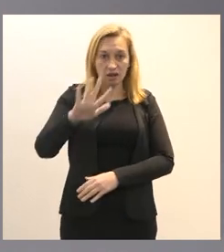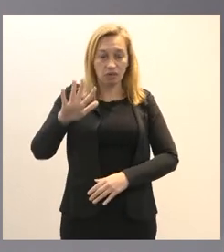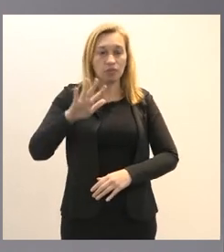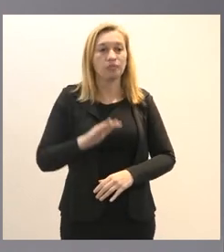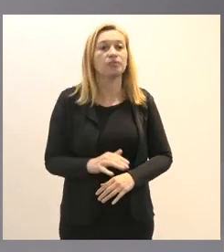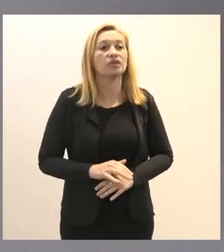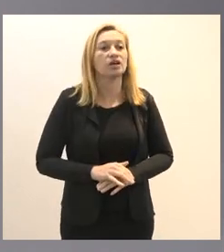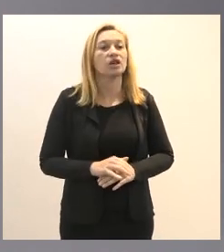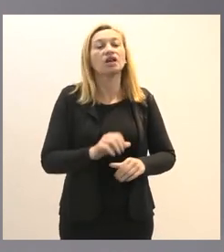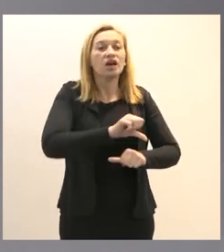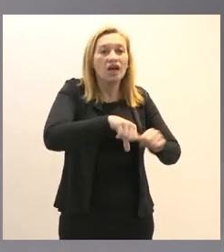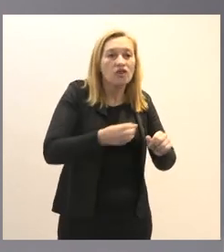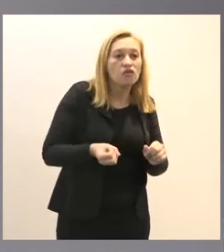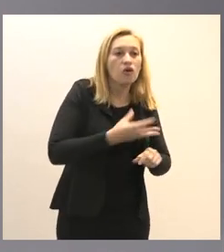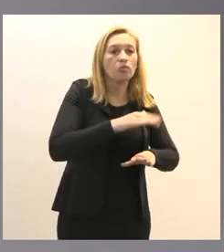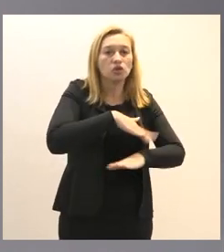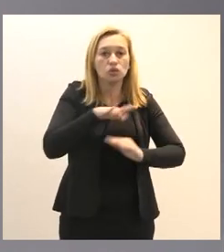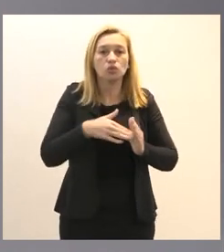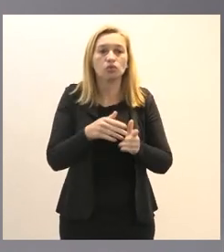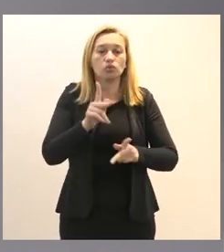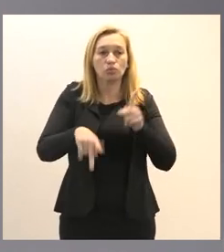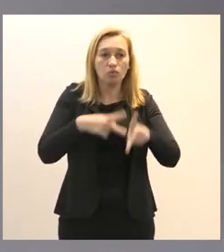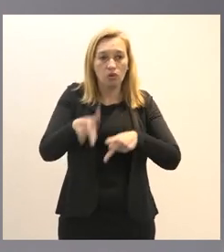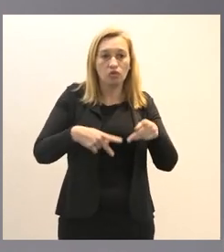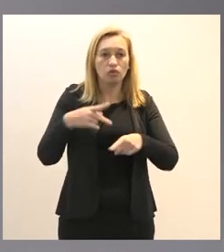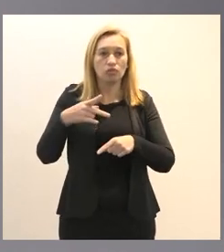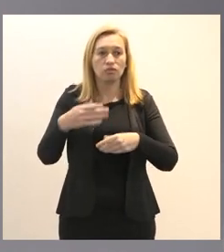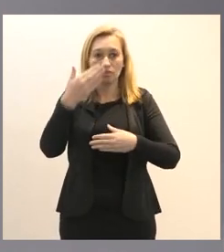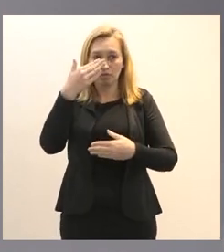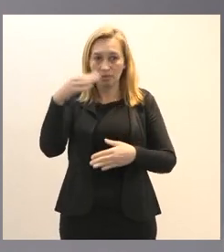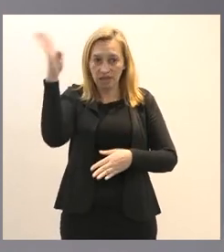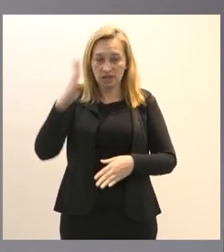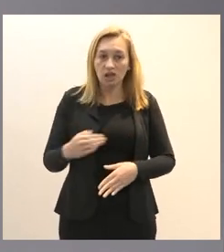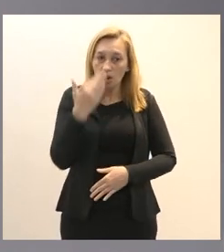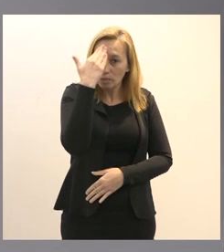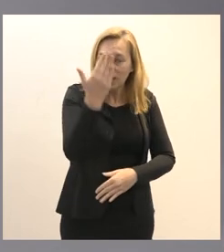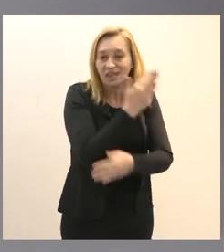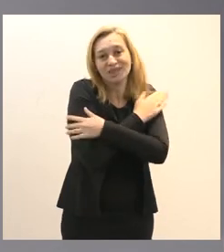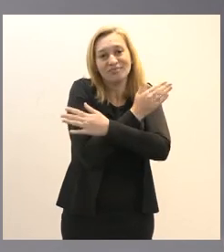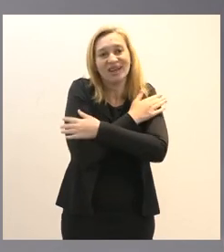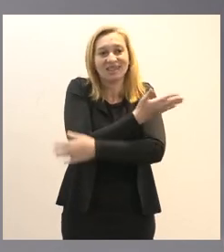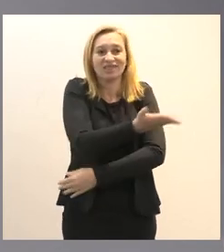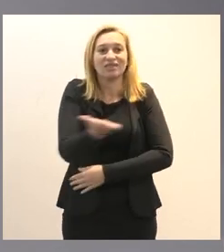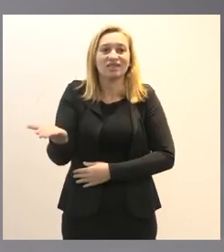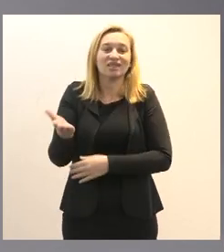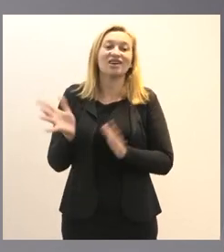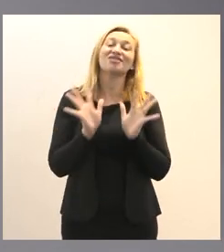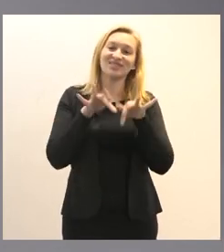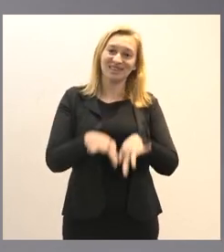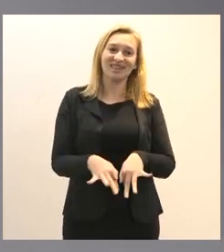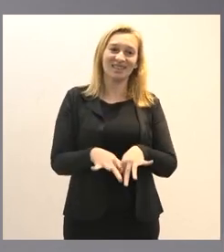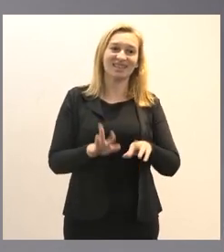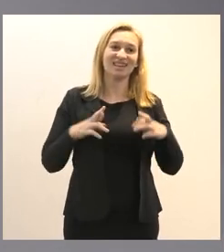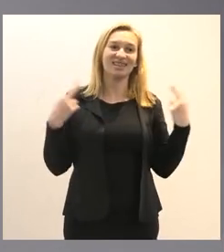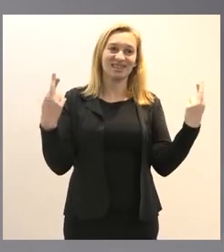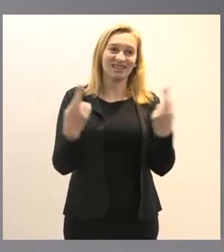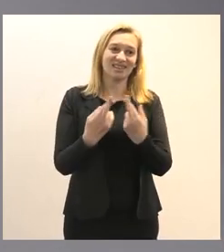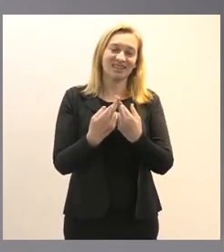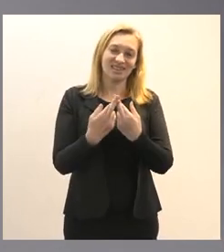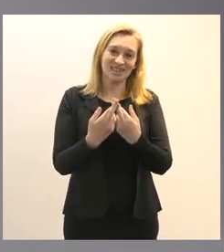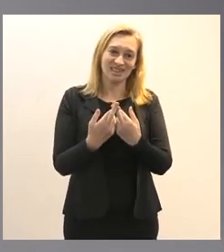reformas que penalizam todo o povo brasileiro muito obrigado um abraço a todos está encerrada a nossa